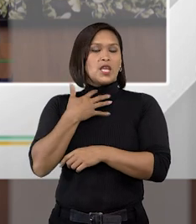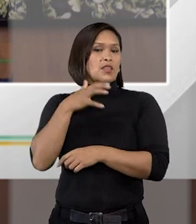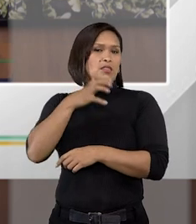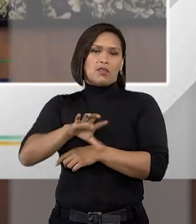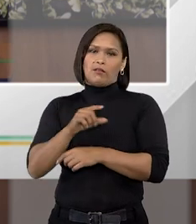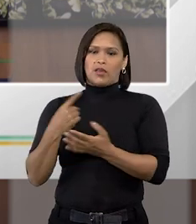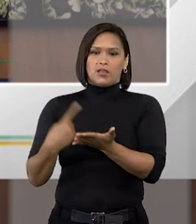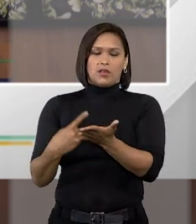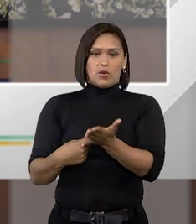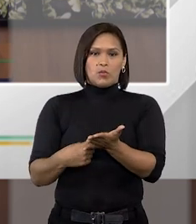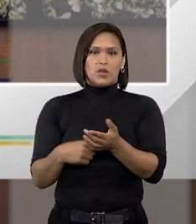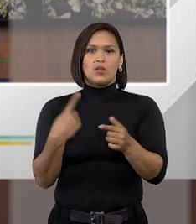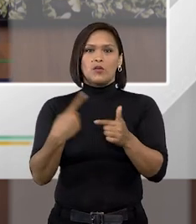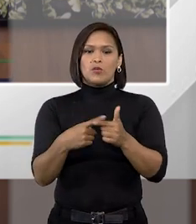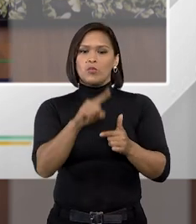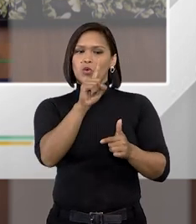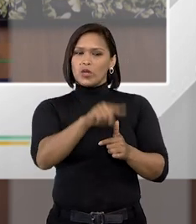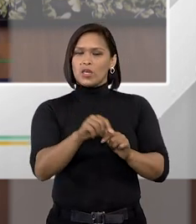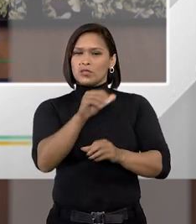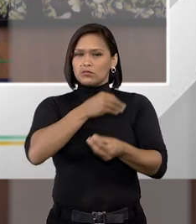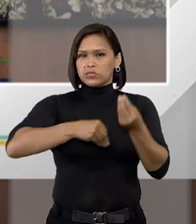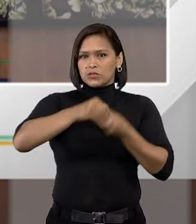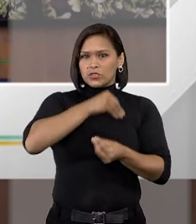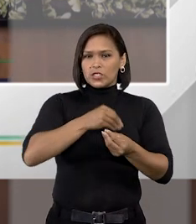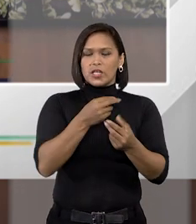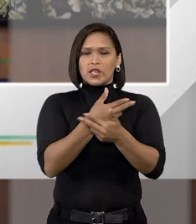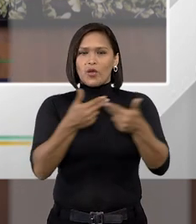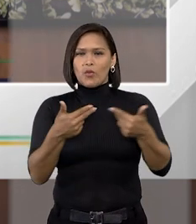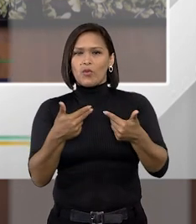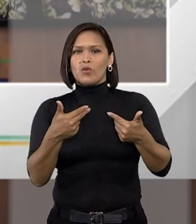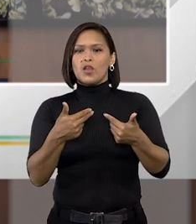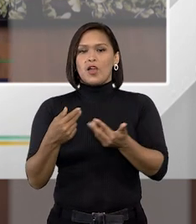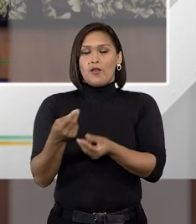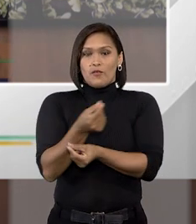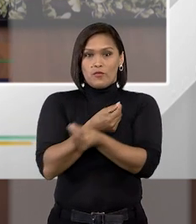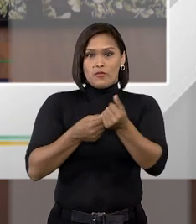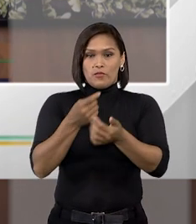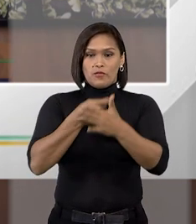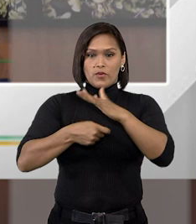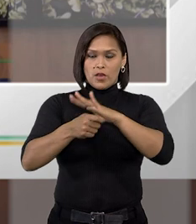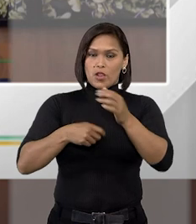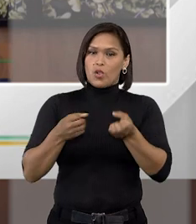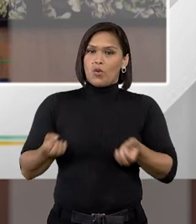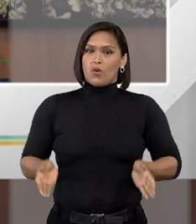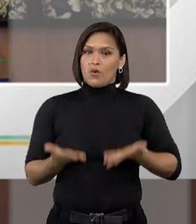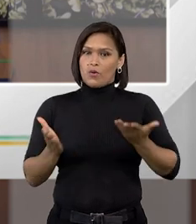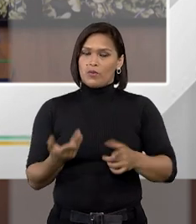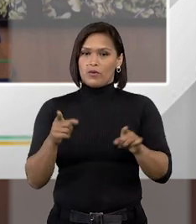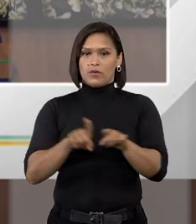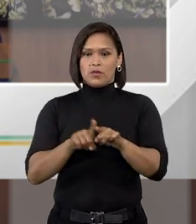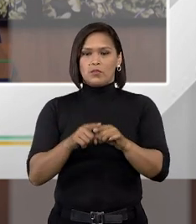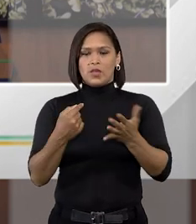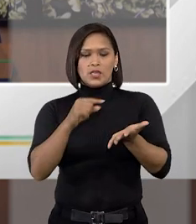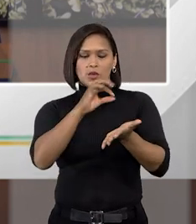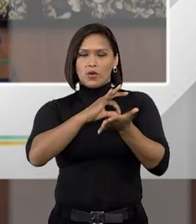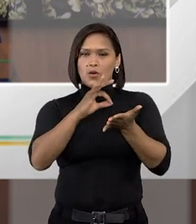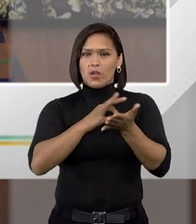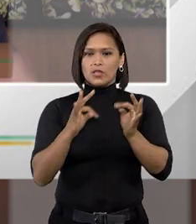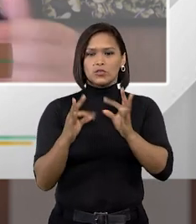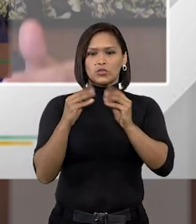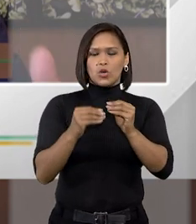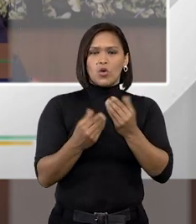queria cumprir aquilo porque aquilo geraria algum tipo de gasto e se a gente colocar isso